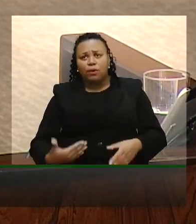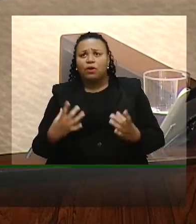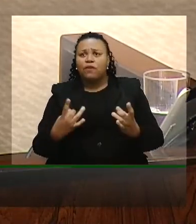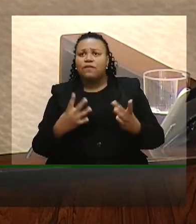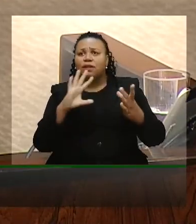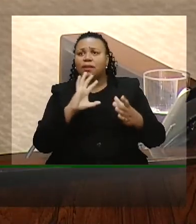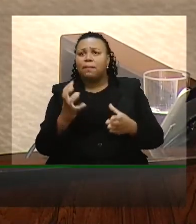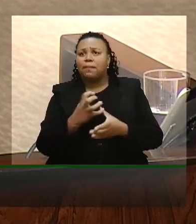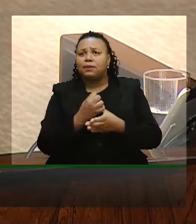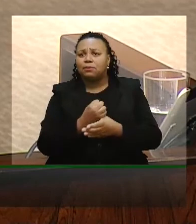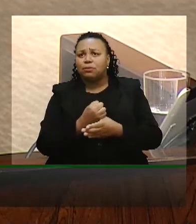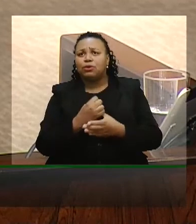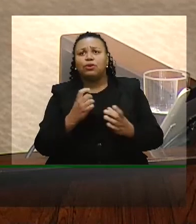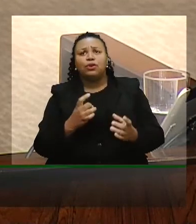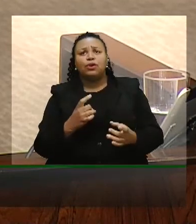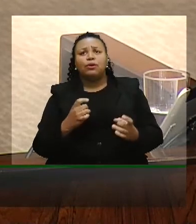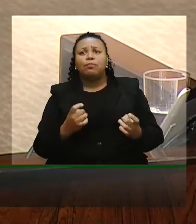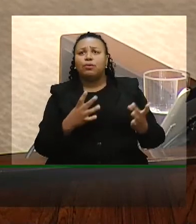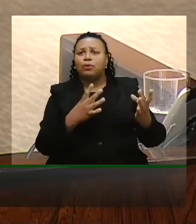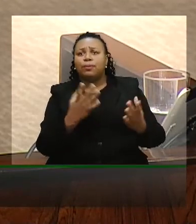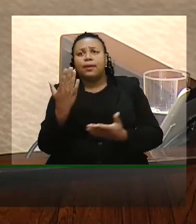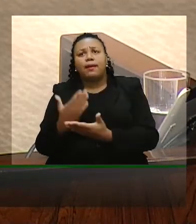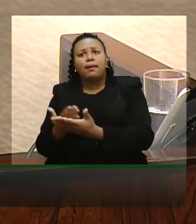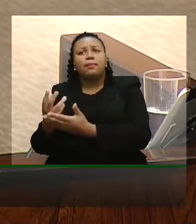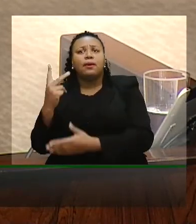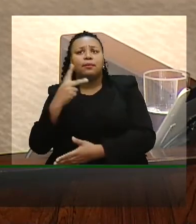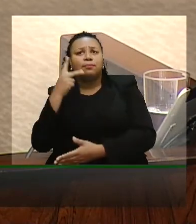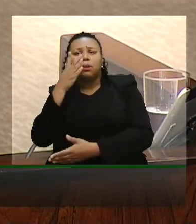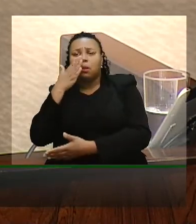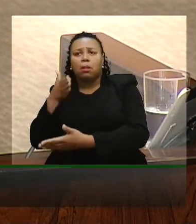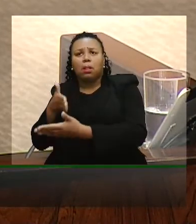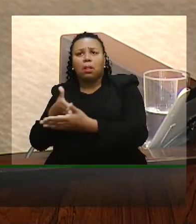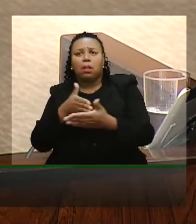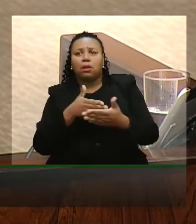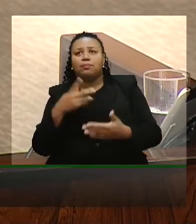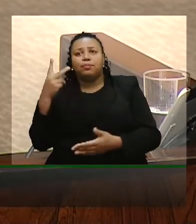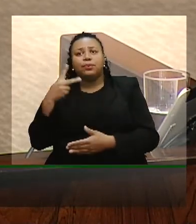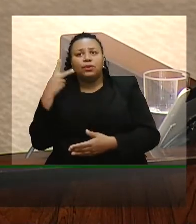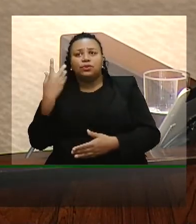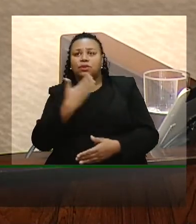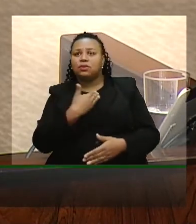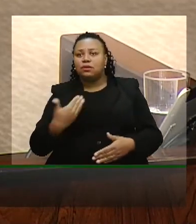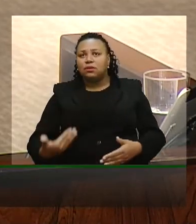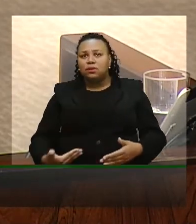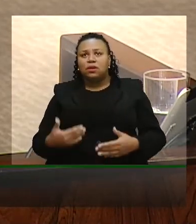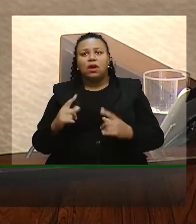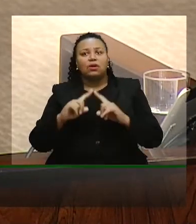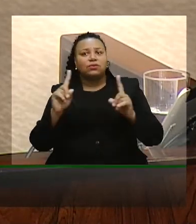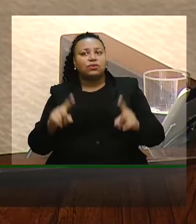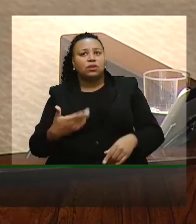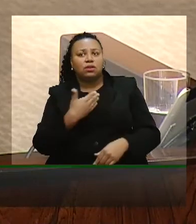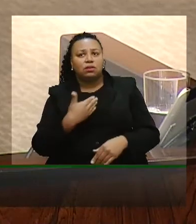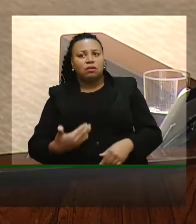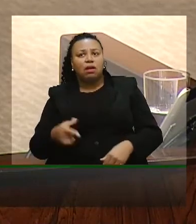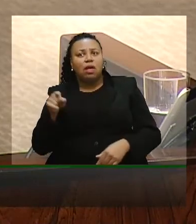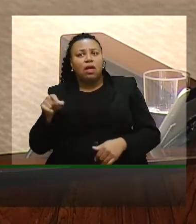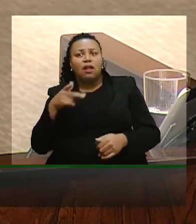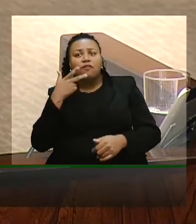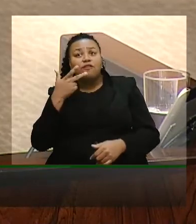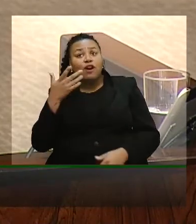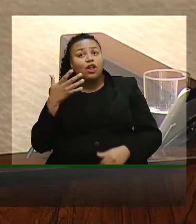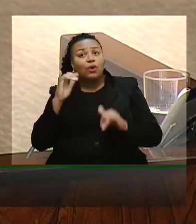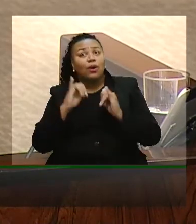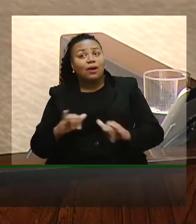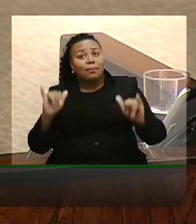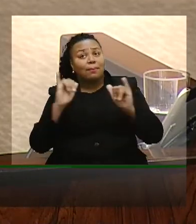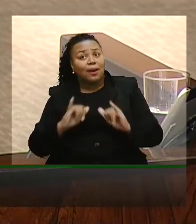patrimônio público e encaminhar a política restritiva as políticas públicas e aos servidores públicos ele falou isso na